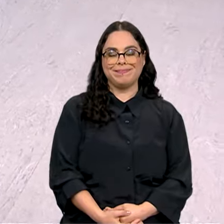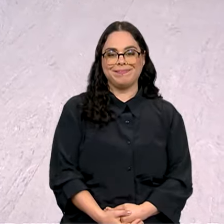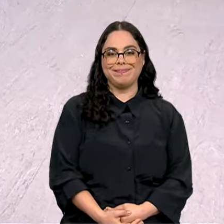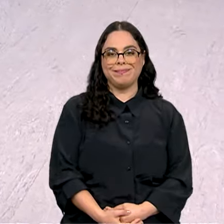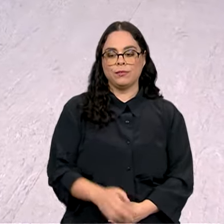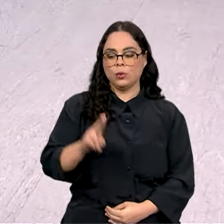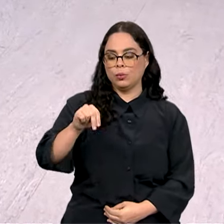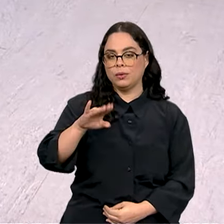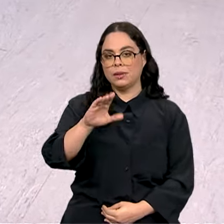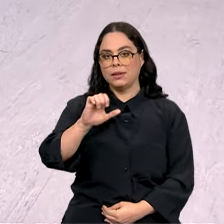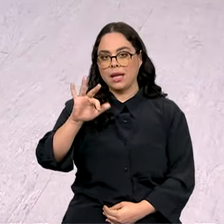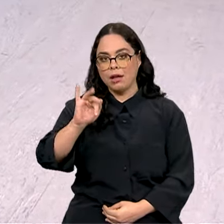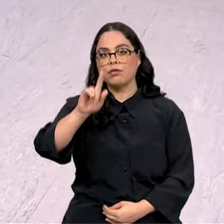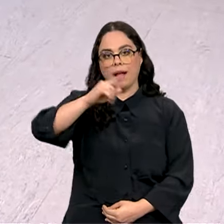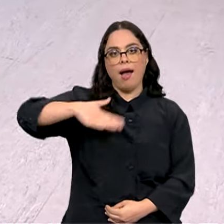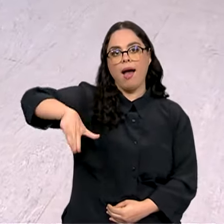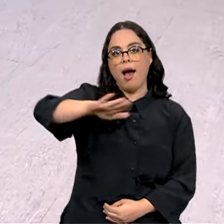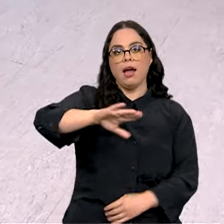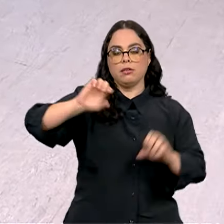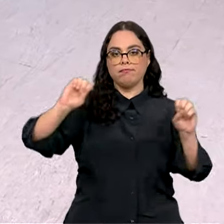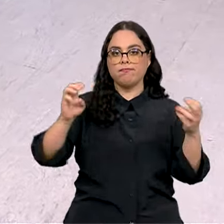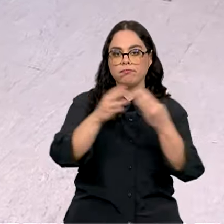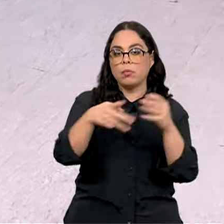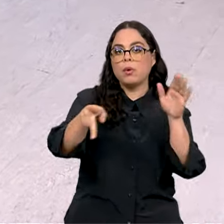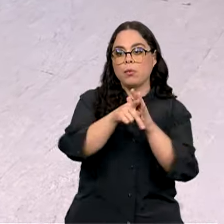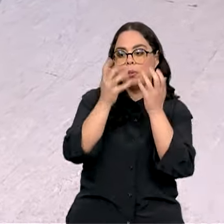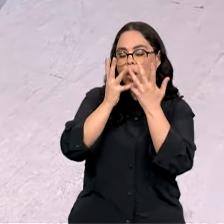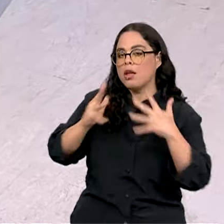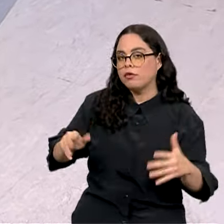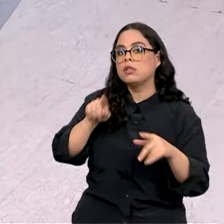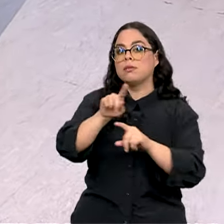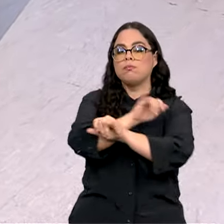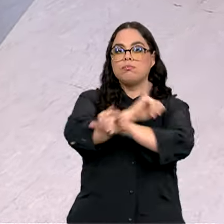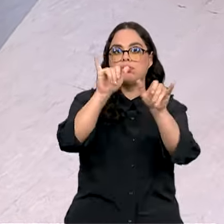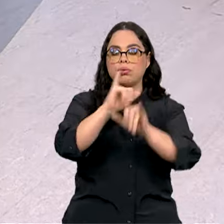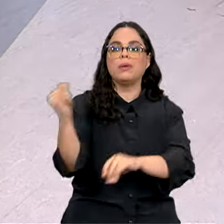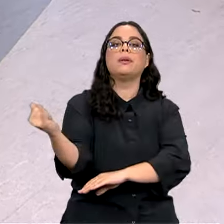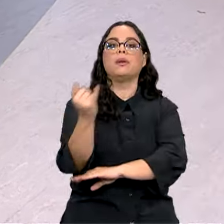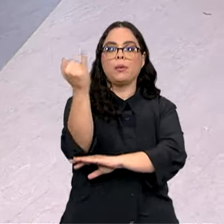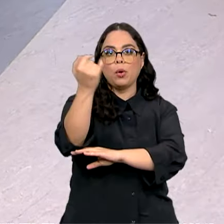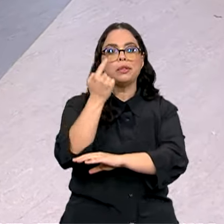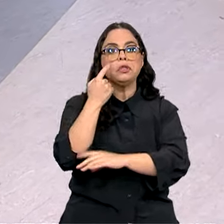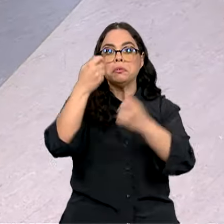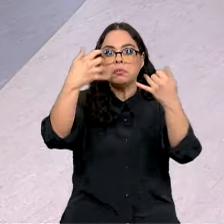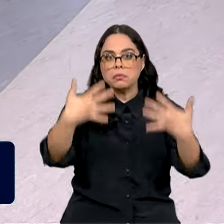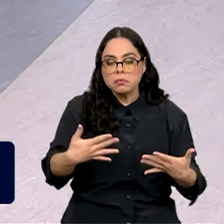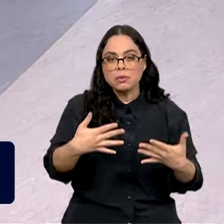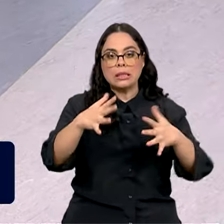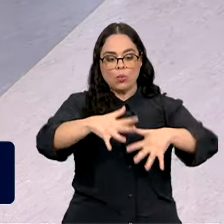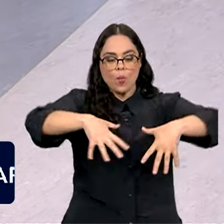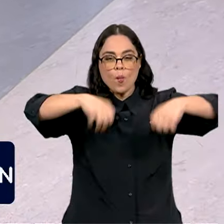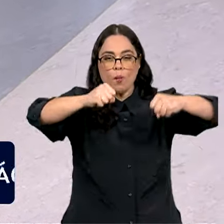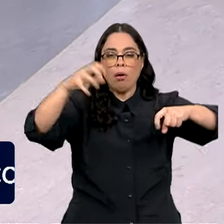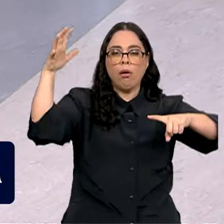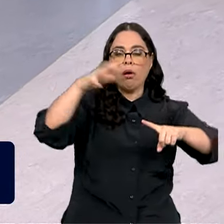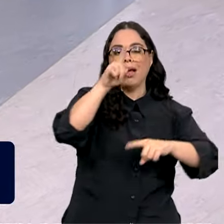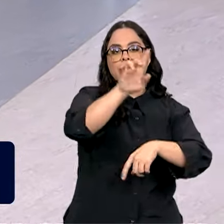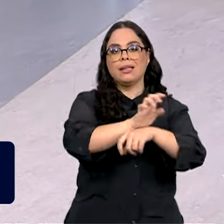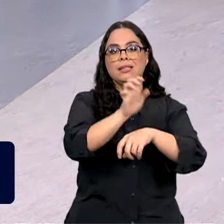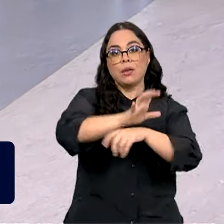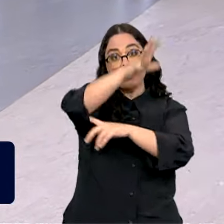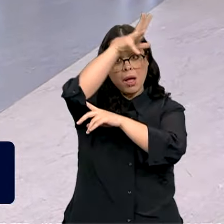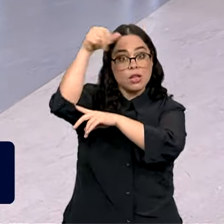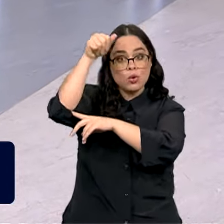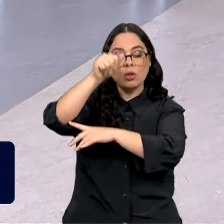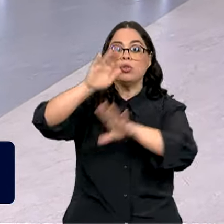O Unicef, Fundo das Nações Unidas para a Infância, faz um alerta importante. A seca extrema que afeta a